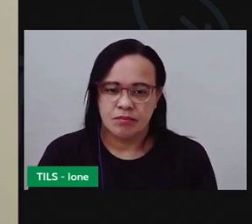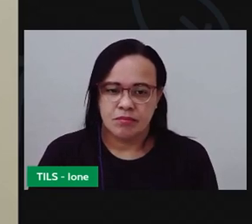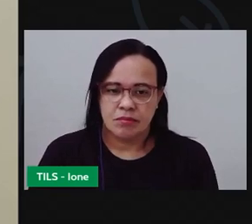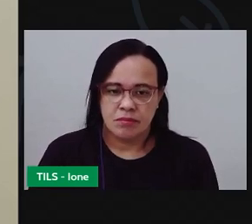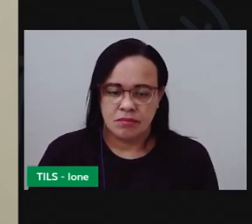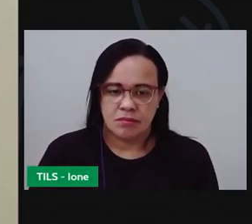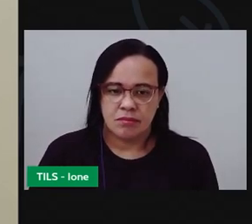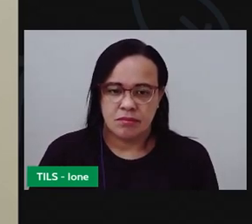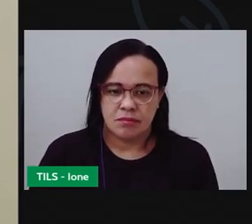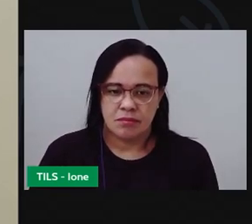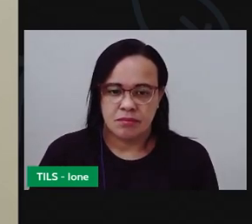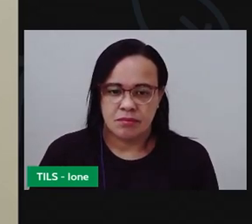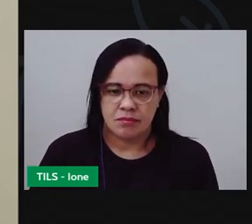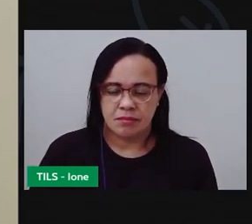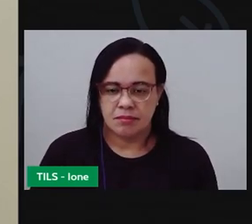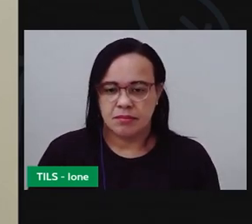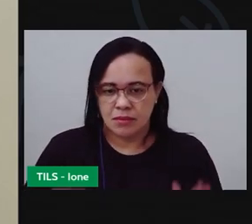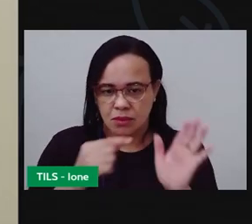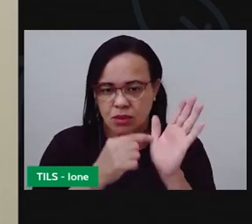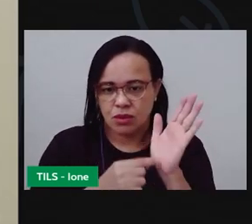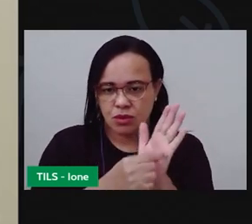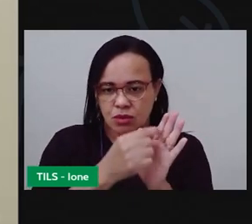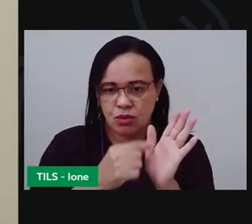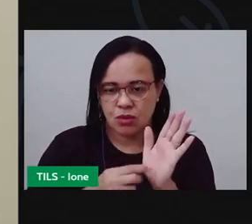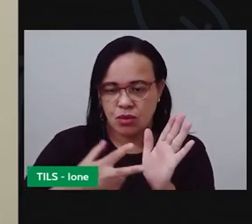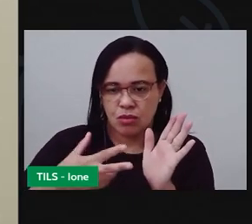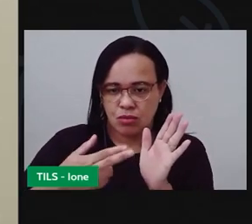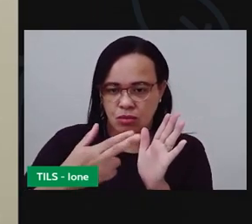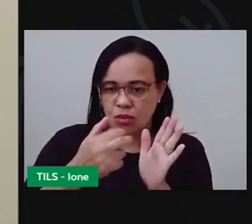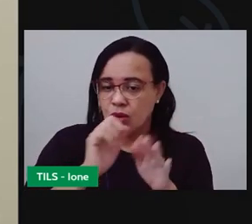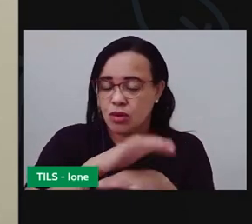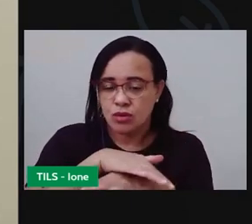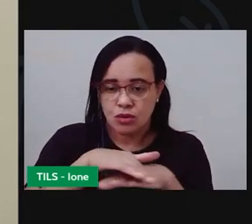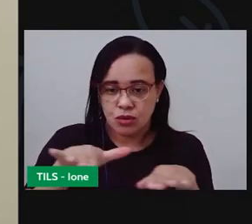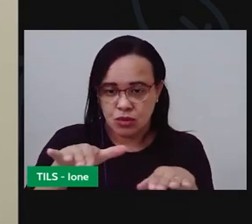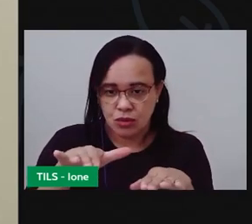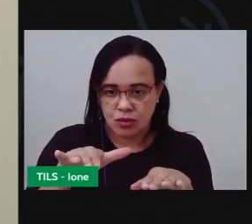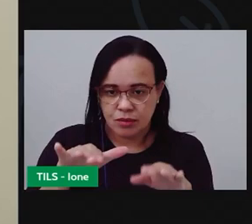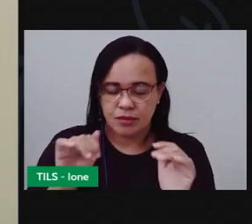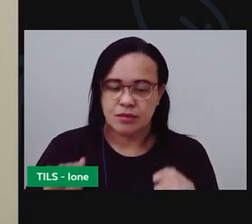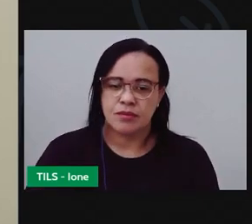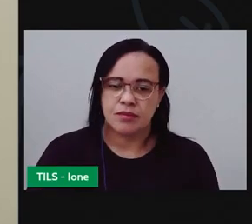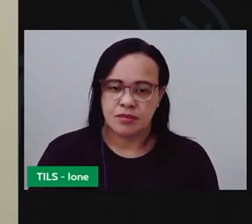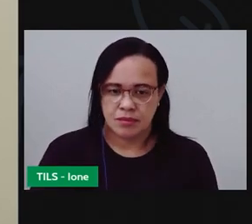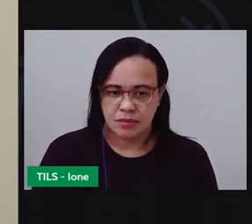corte só essa parte do fundo da garrafa tá criança